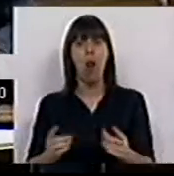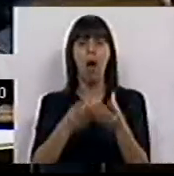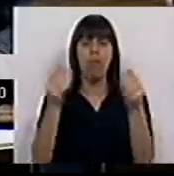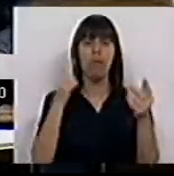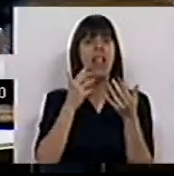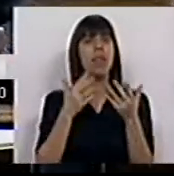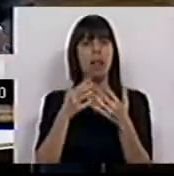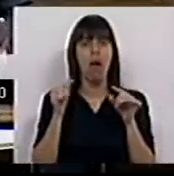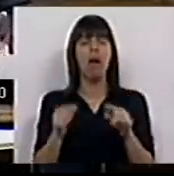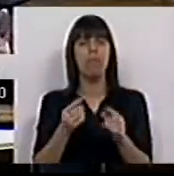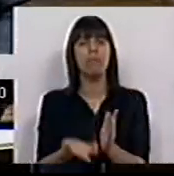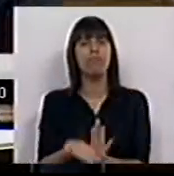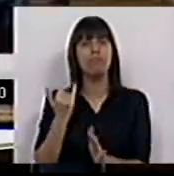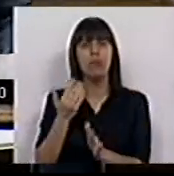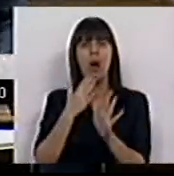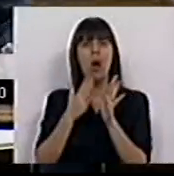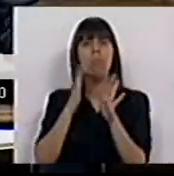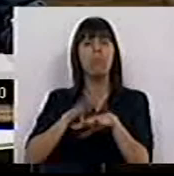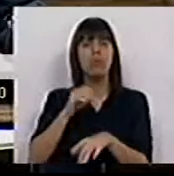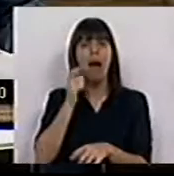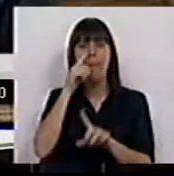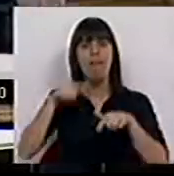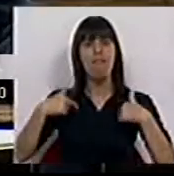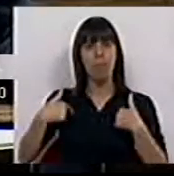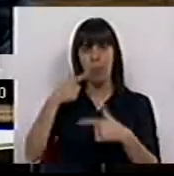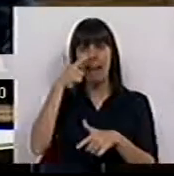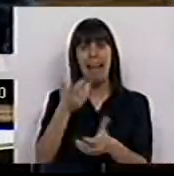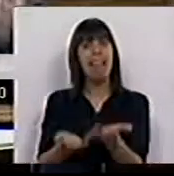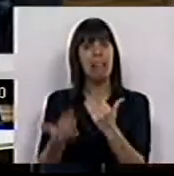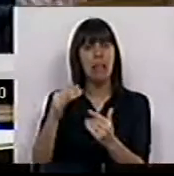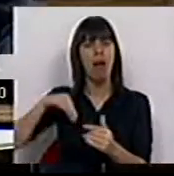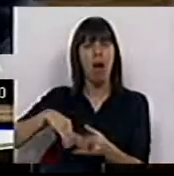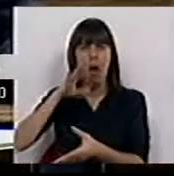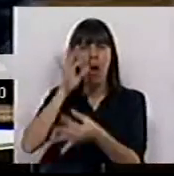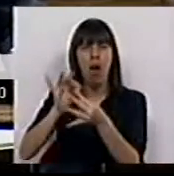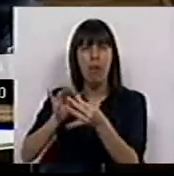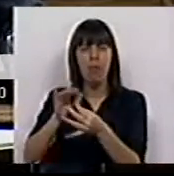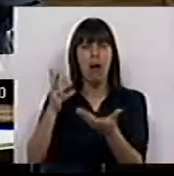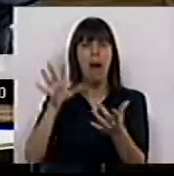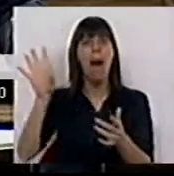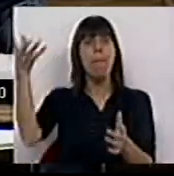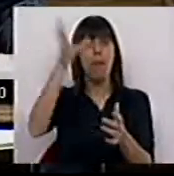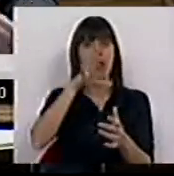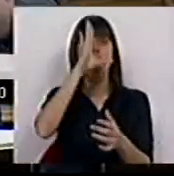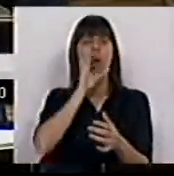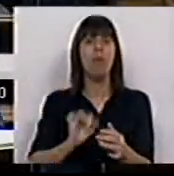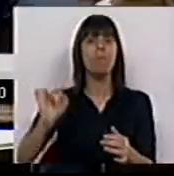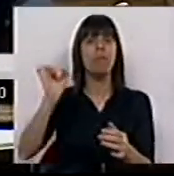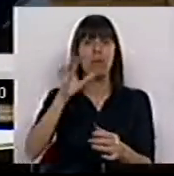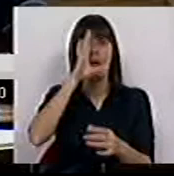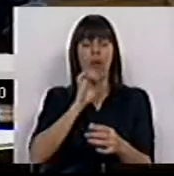muitos destes diamantes são extraídos à custa da exploração e de salários baixíssimos de muitos países governados por